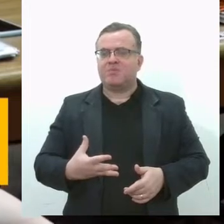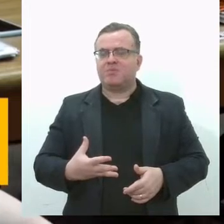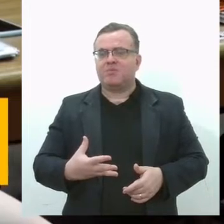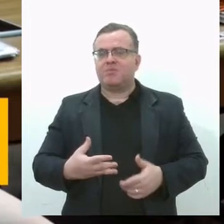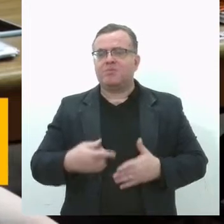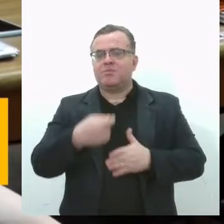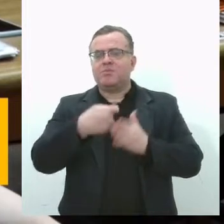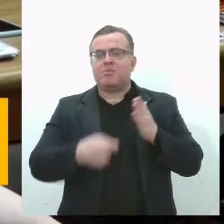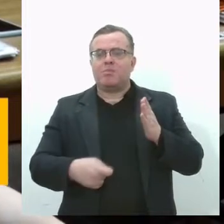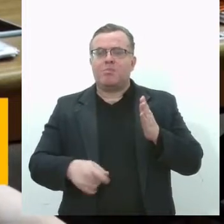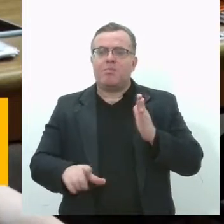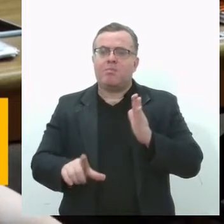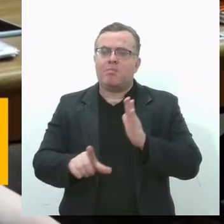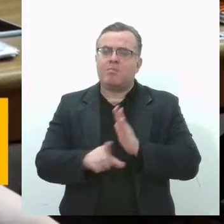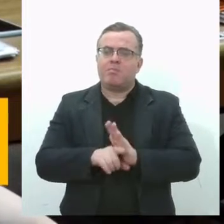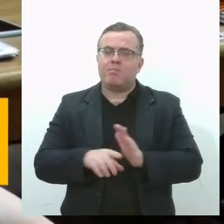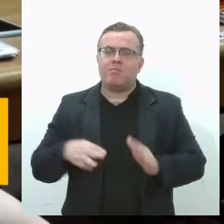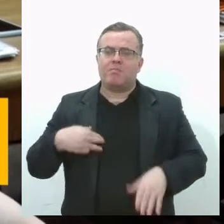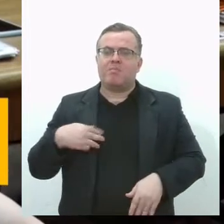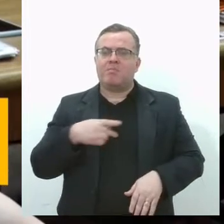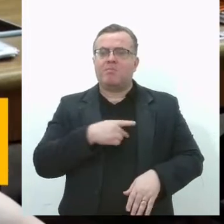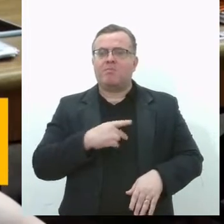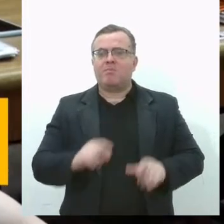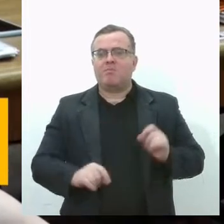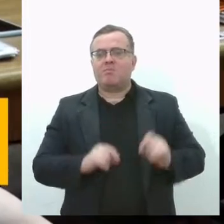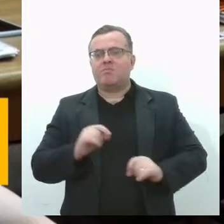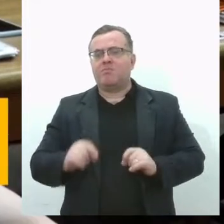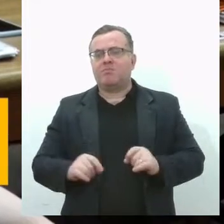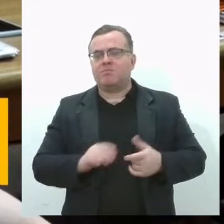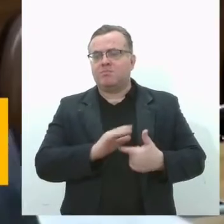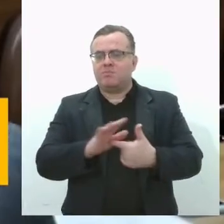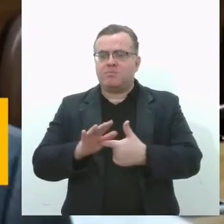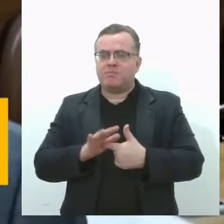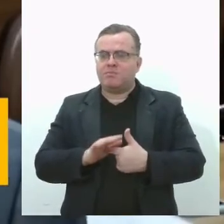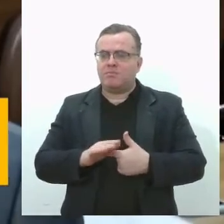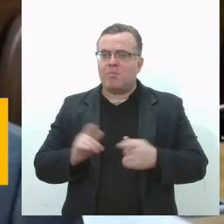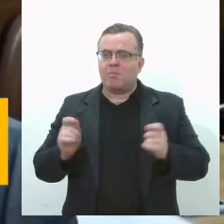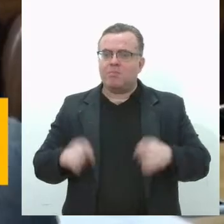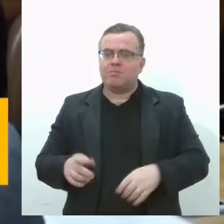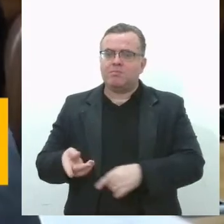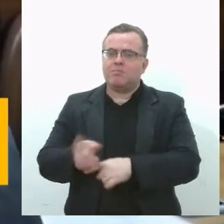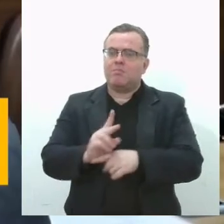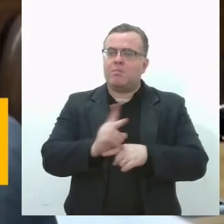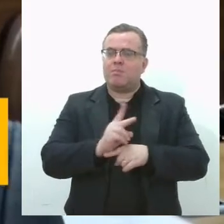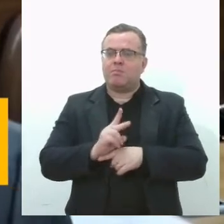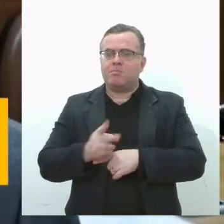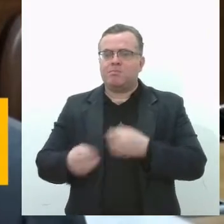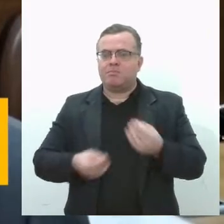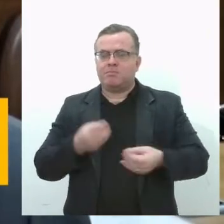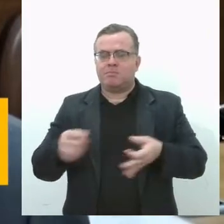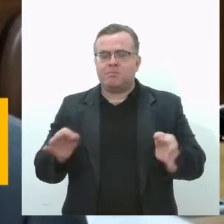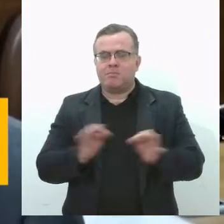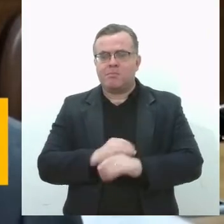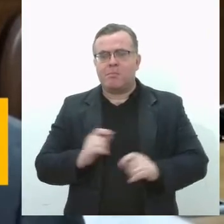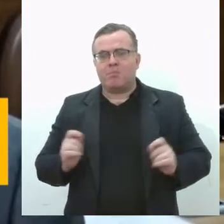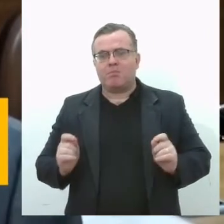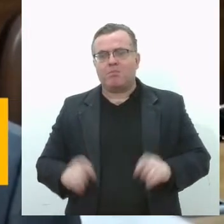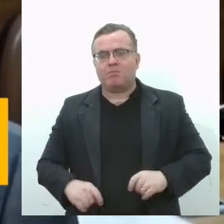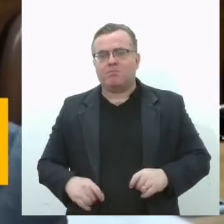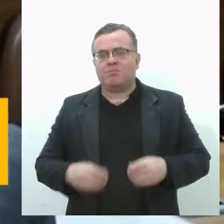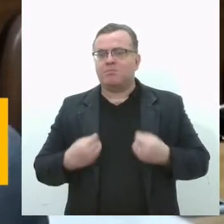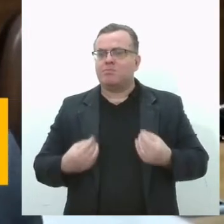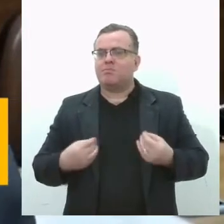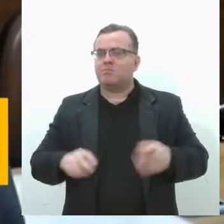Ministério Público como sendo o fiscalizador. Pela importância dessa matéria,